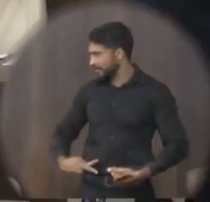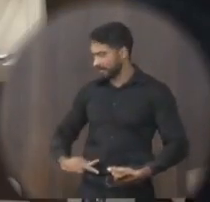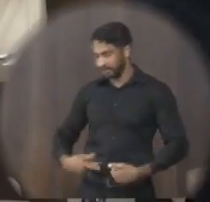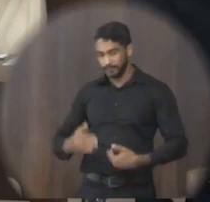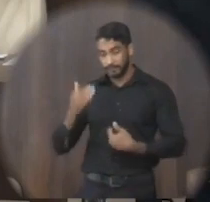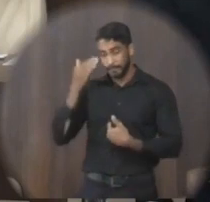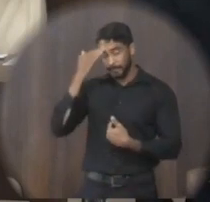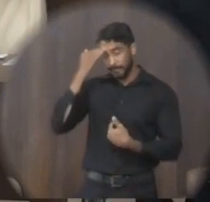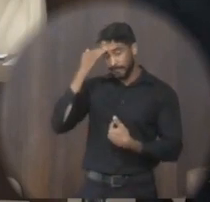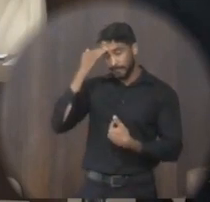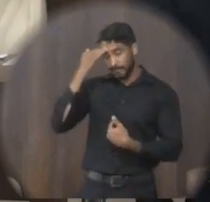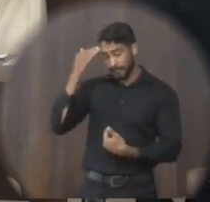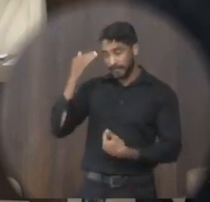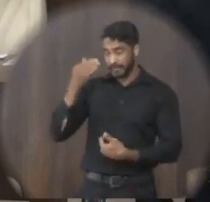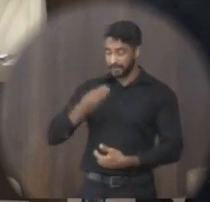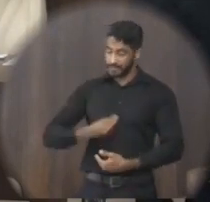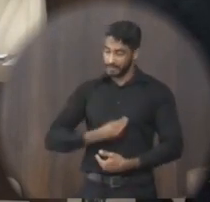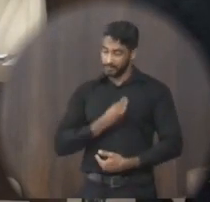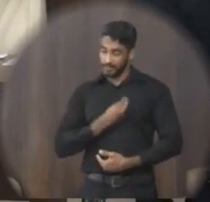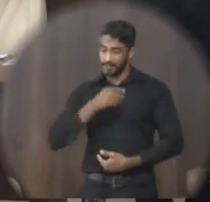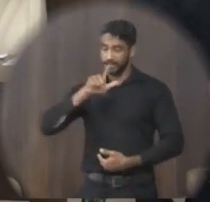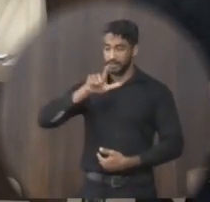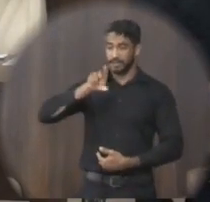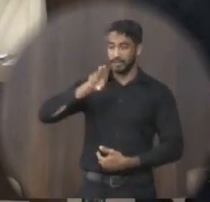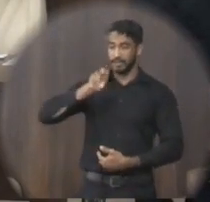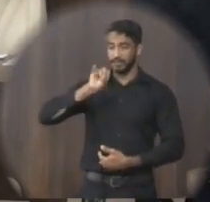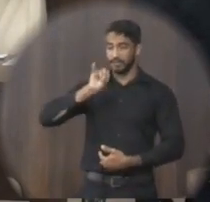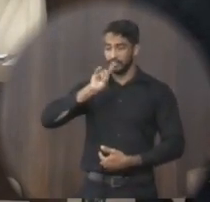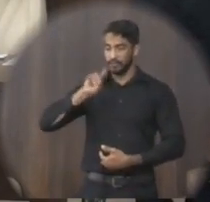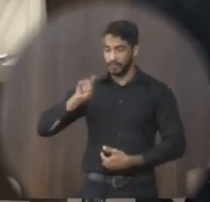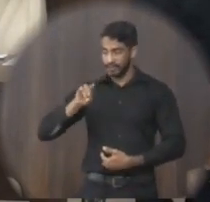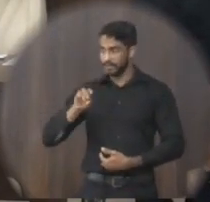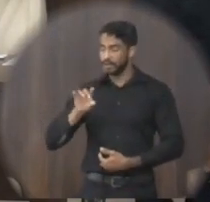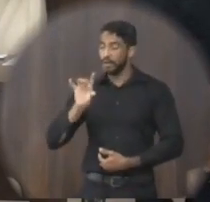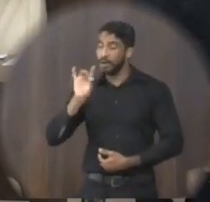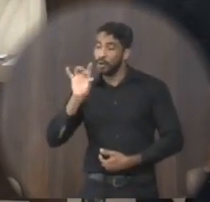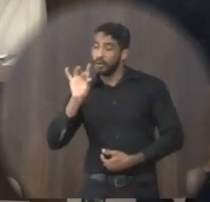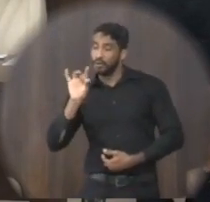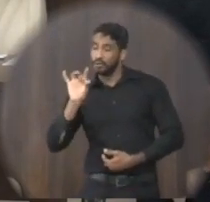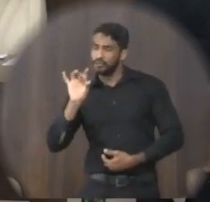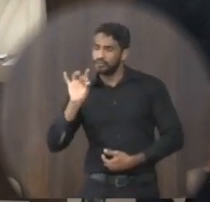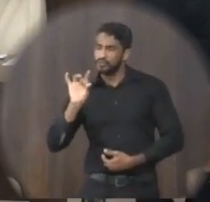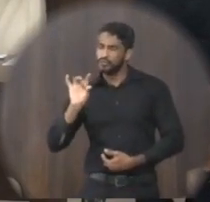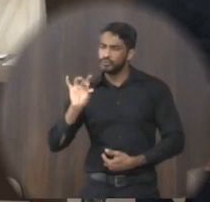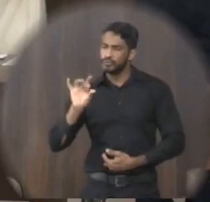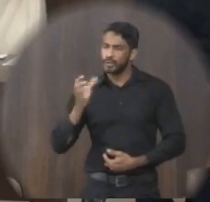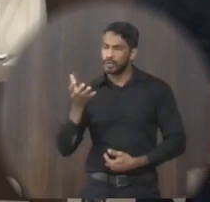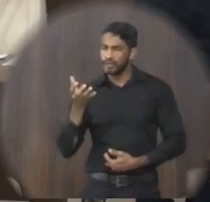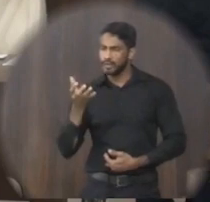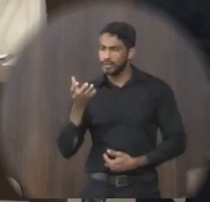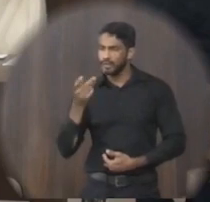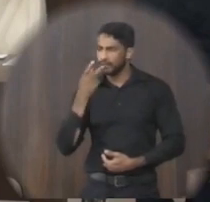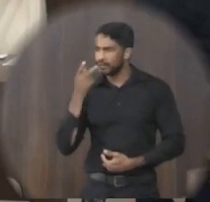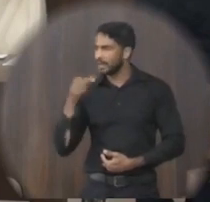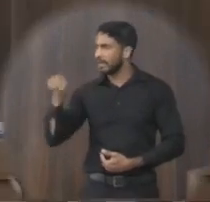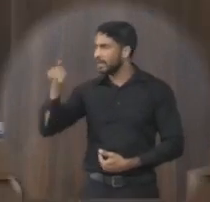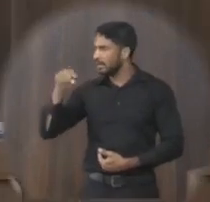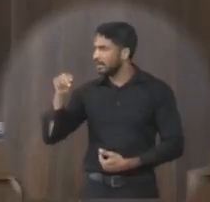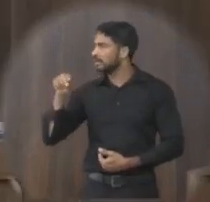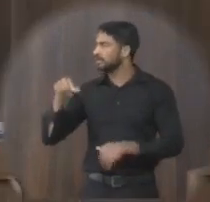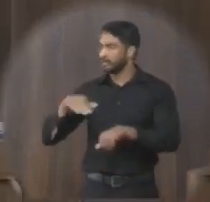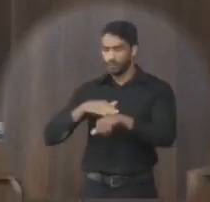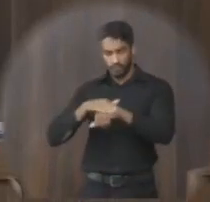Agradeço a sua presença, Luiz. Eu só queria tecer algum comentário, depois